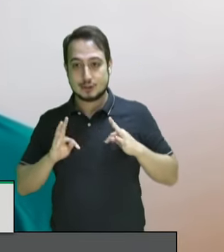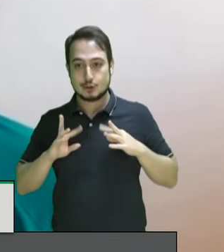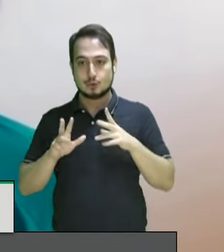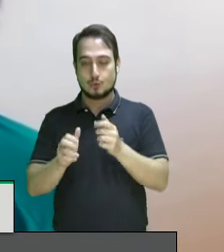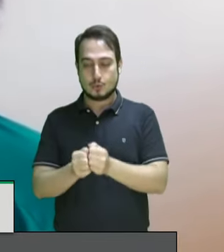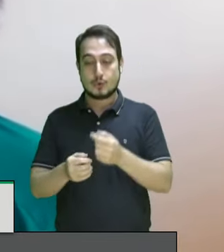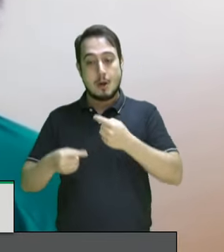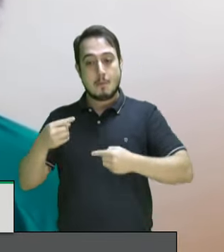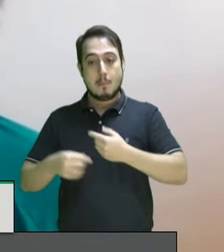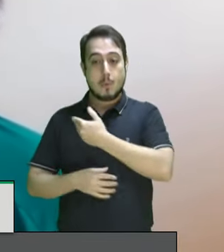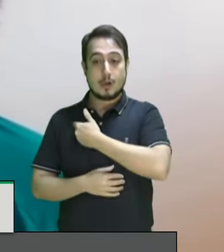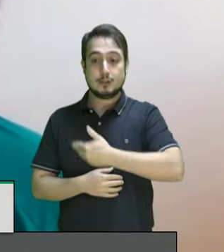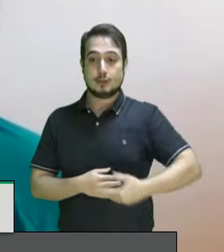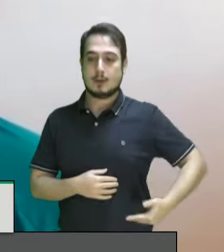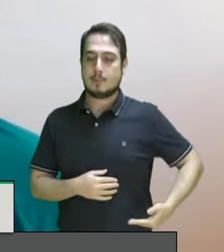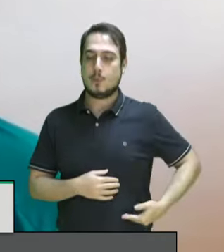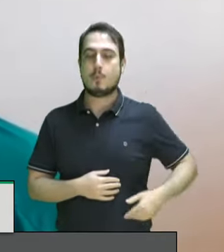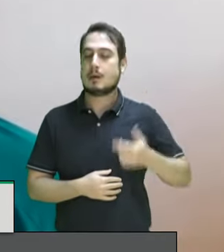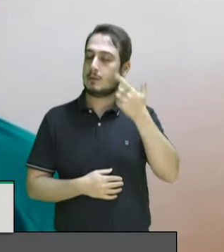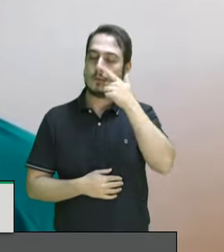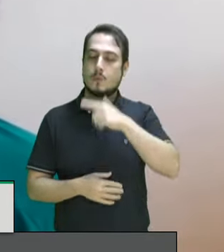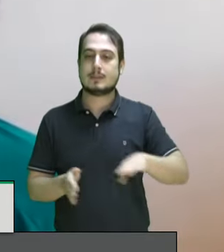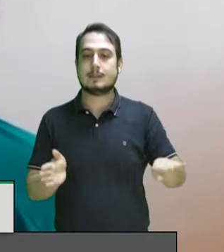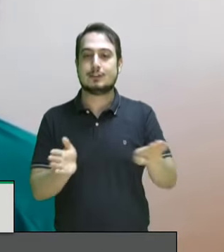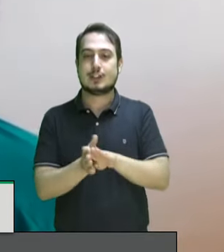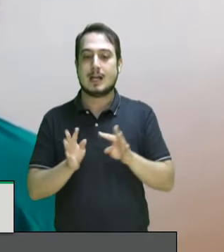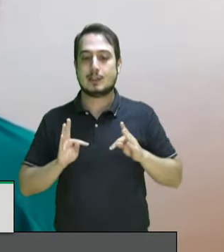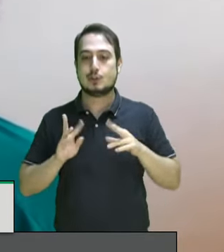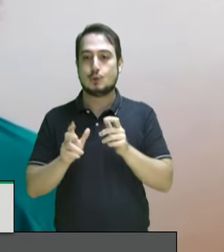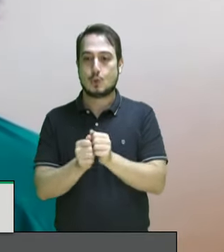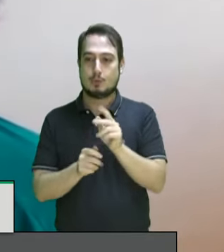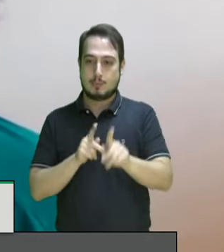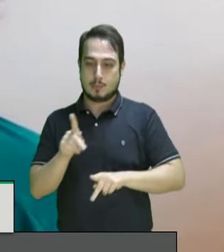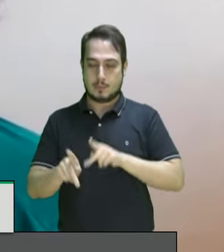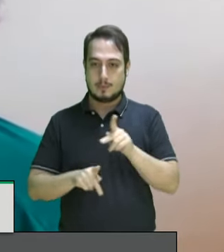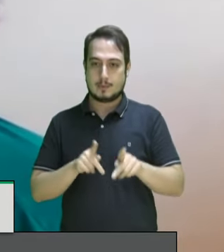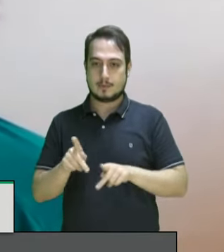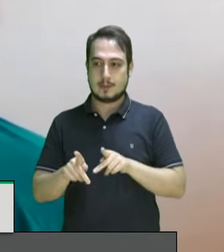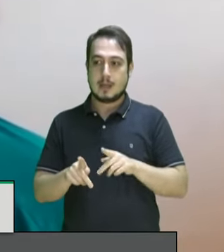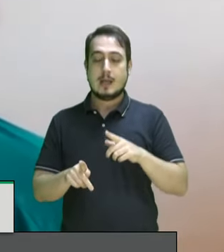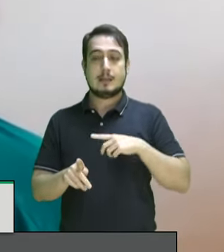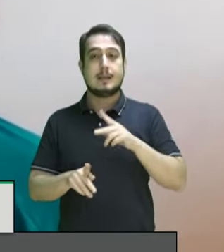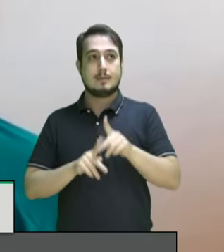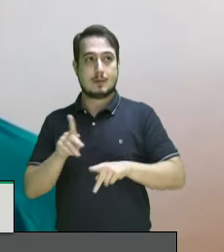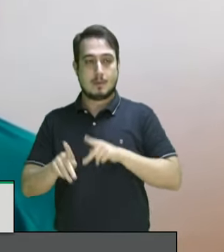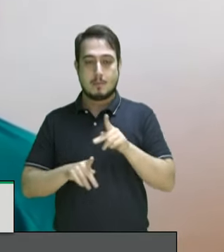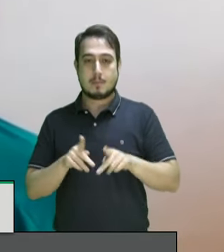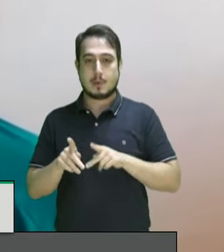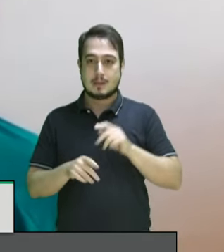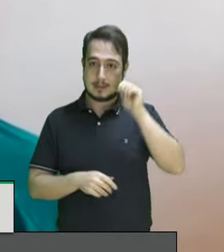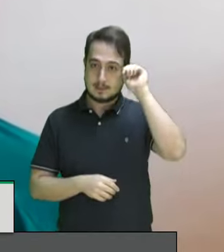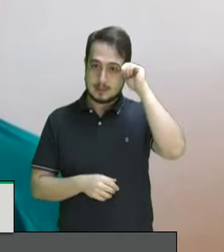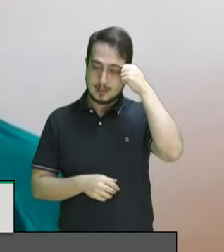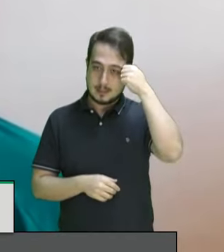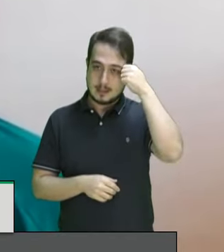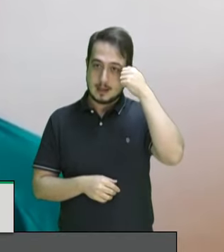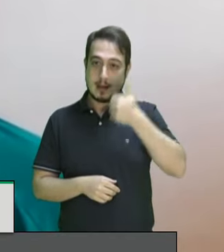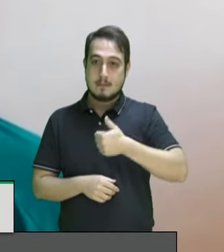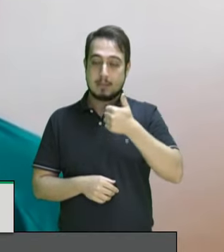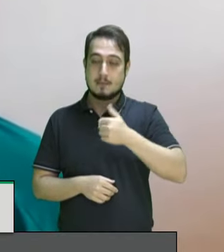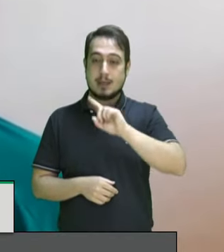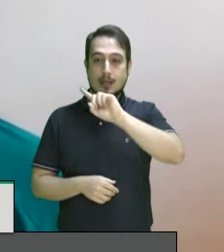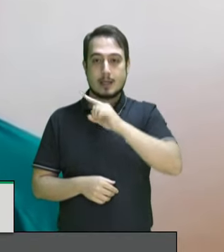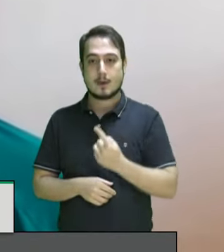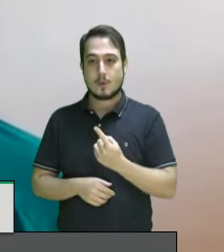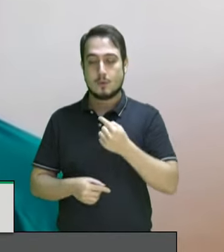políticas públicas não atinjam o conjunto da população. Nós temos a população negra que muitas vezes a primeira e a única